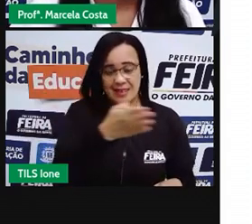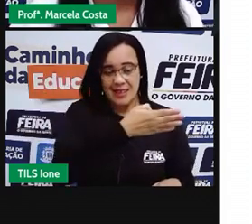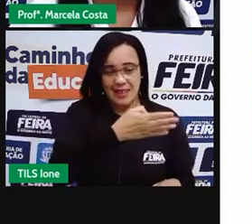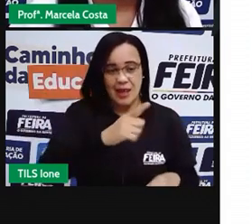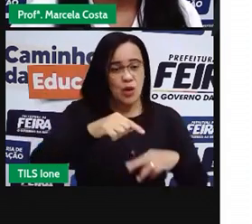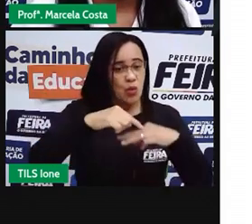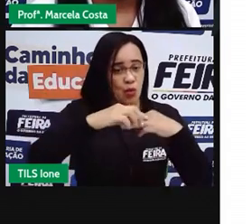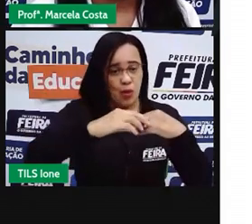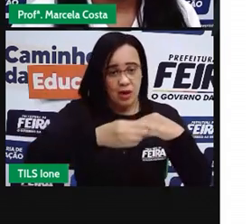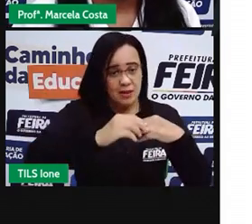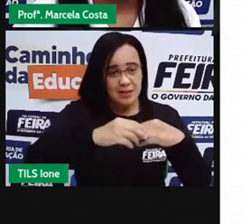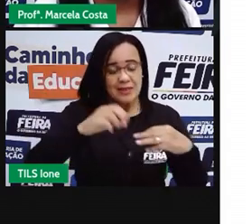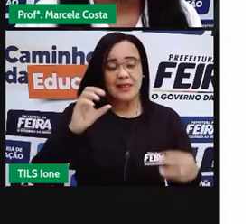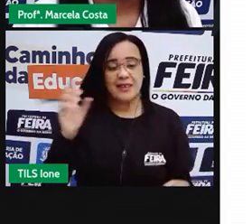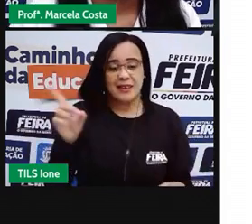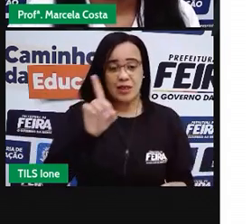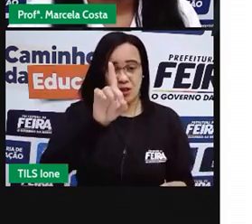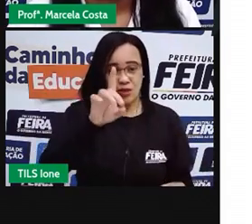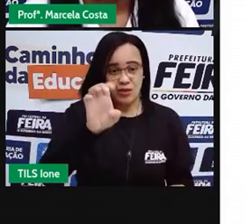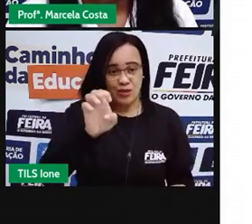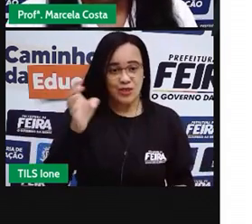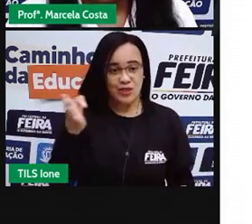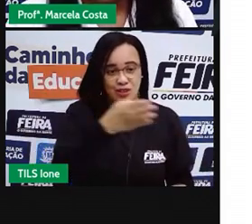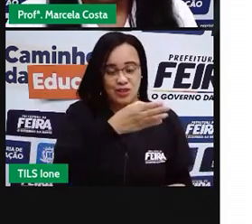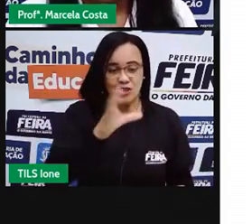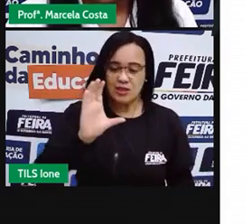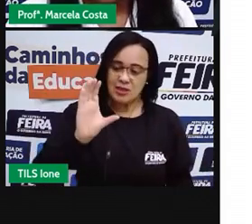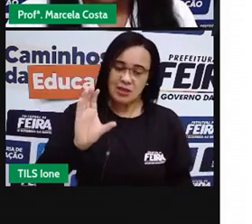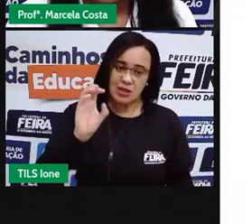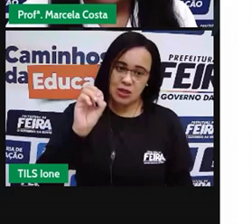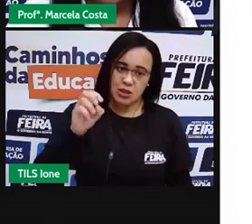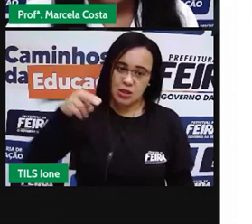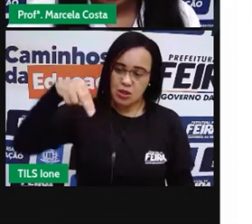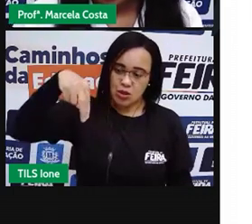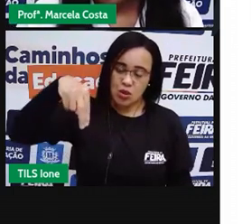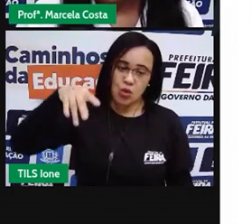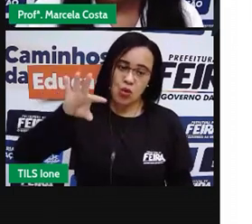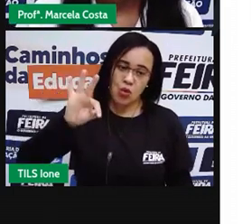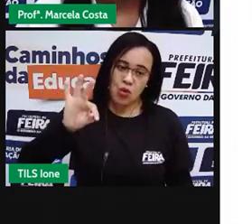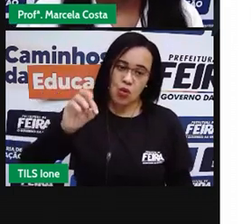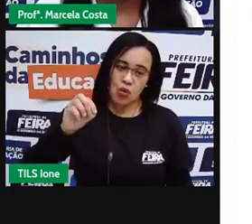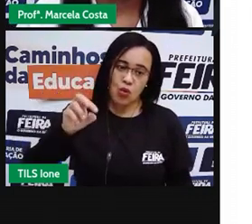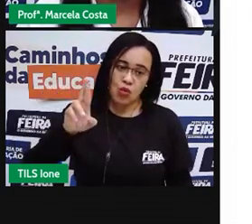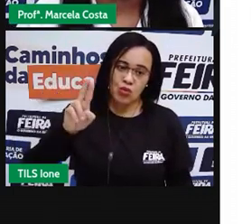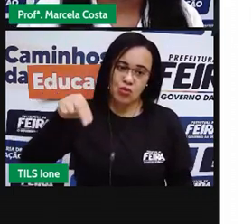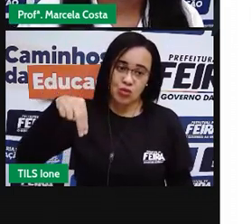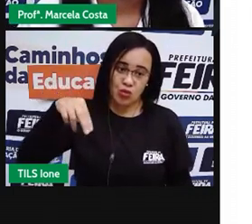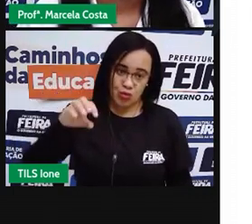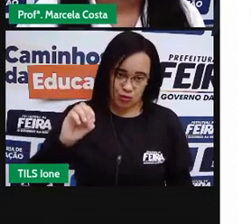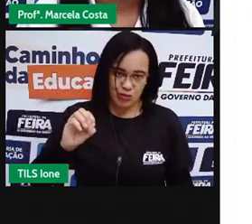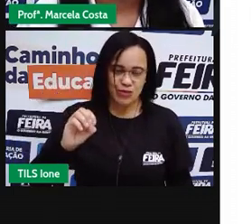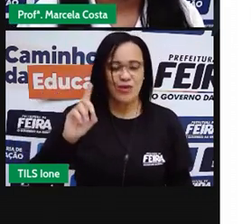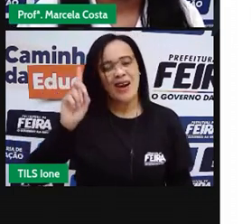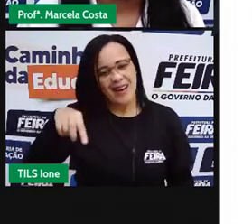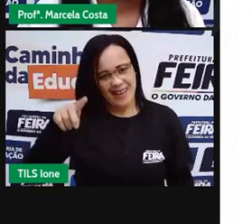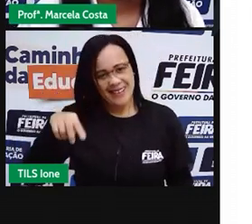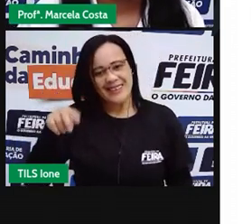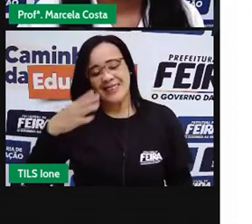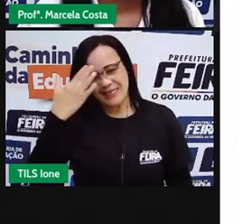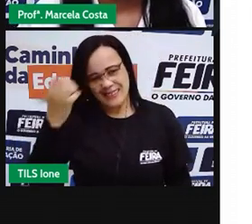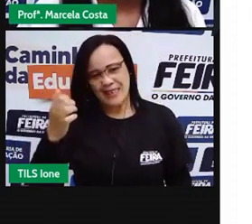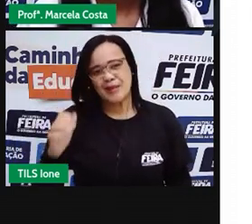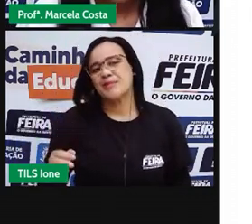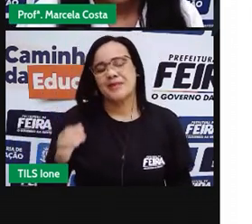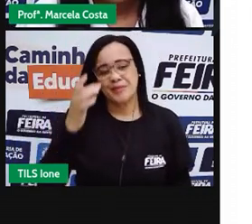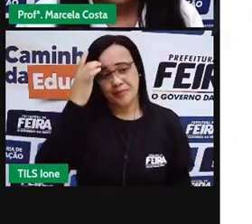Agora eu vou mostrar para vocês detalhadamente algumas informações sobre essa